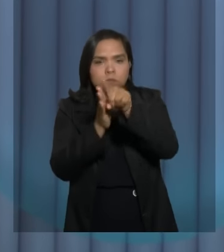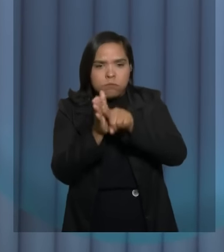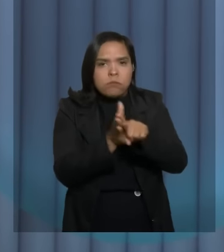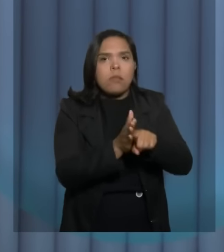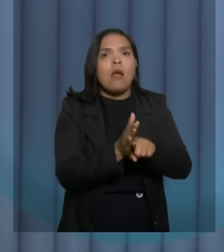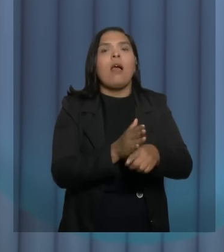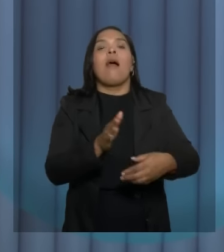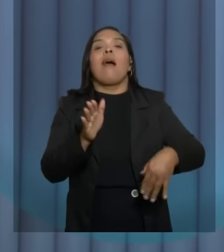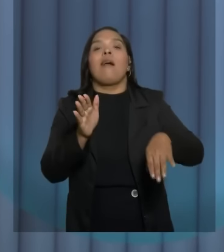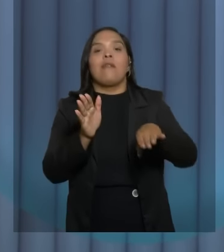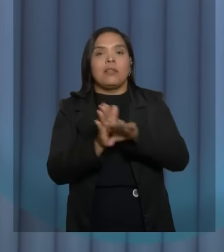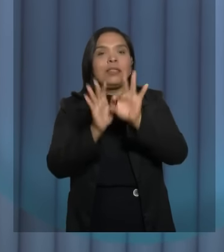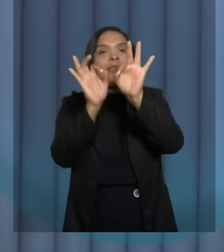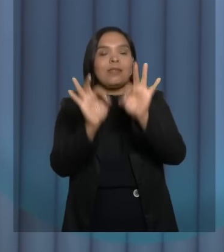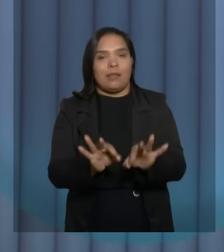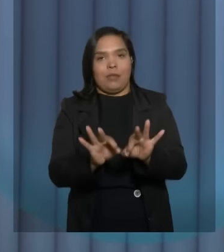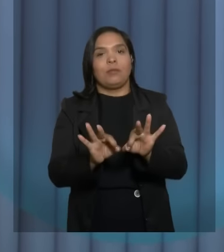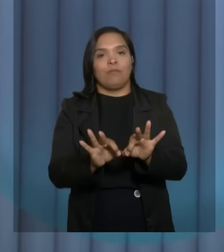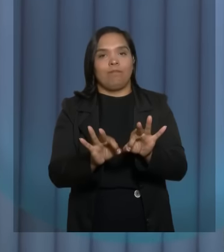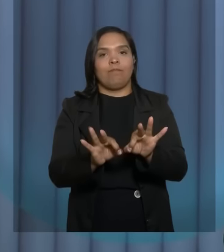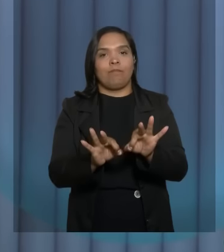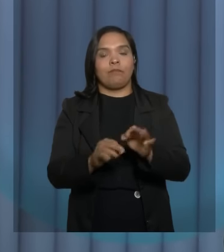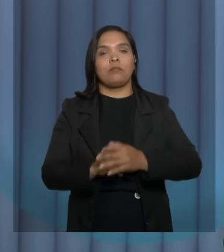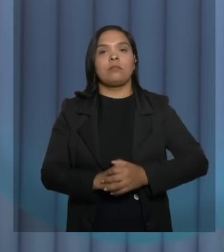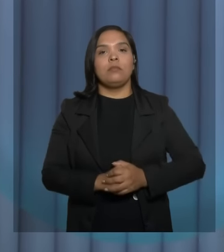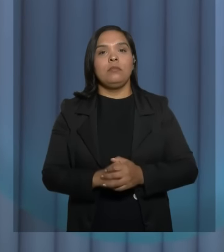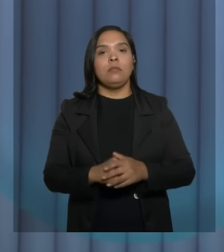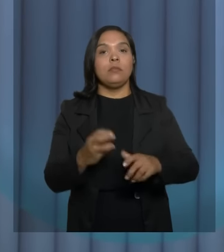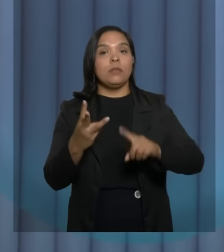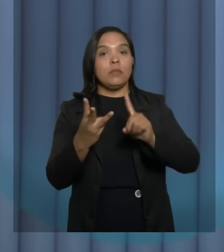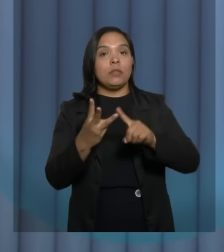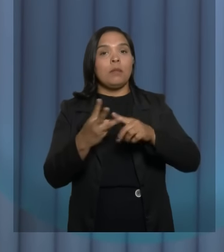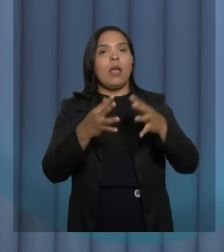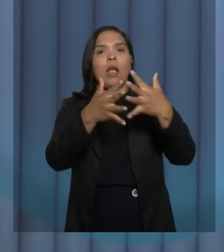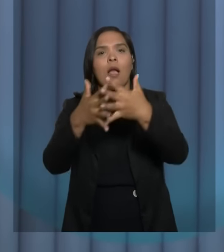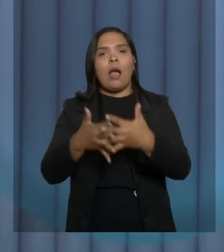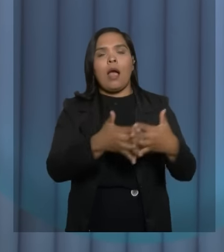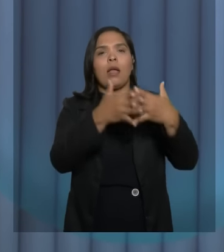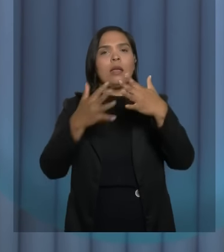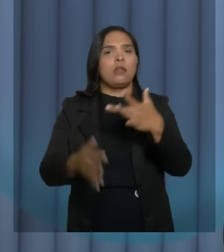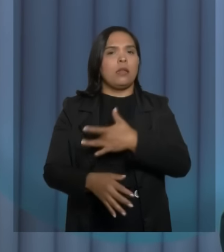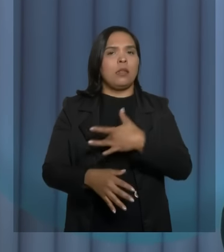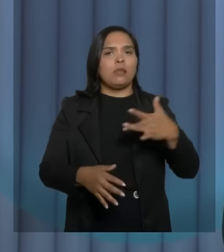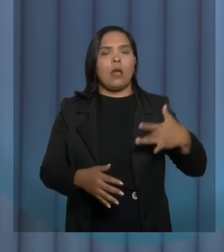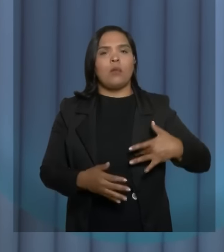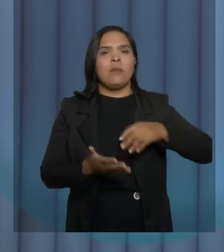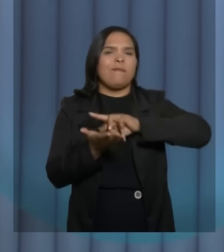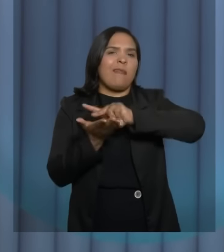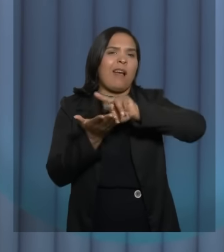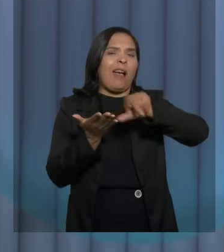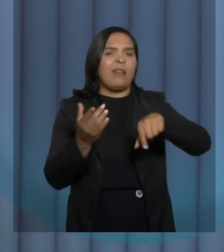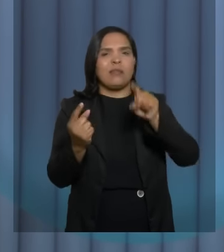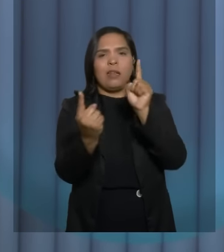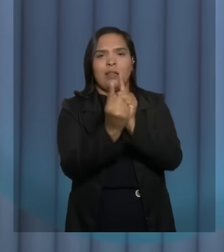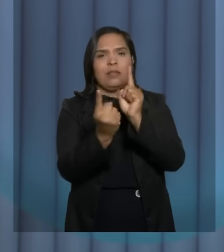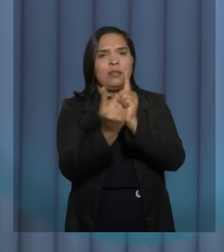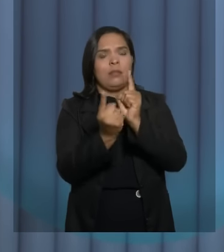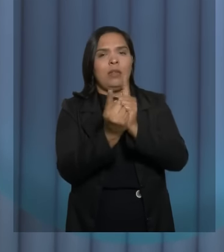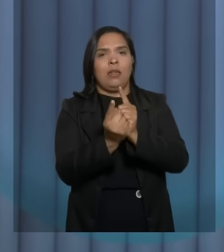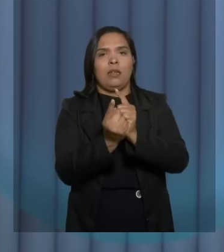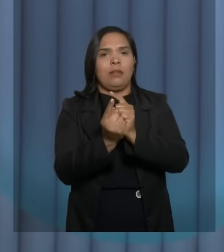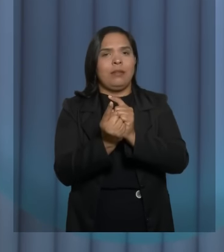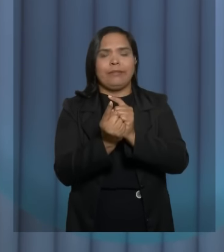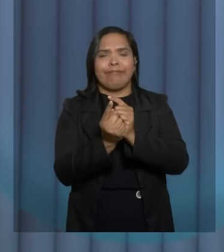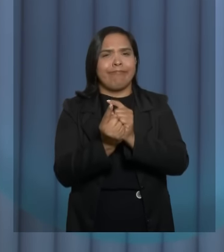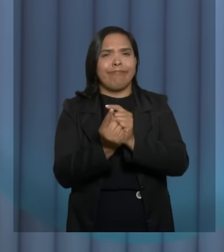chegar no tempo adequado. Questão de carreta da saúde, tantos atendimentos, é ridículo, Vitória da Conquista.